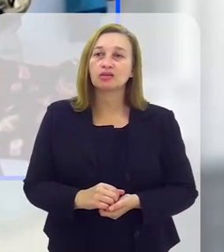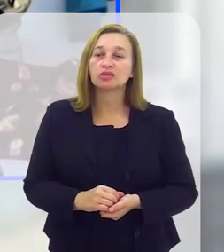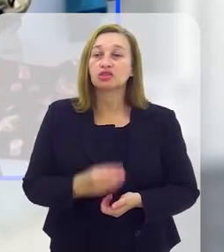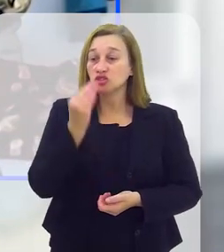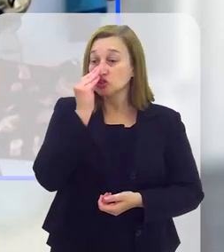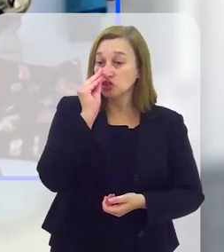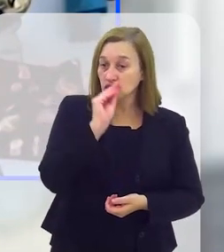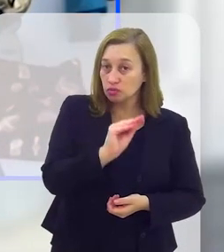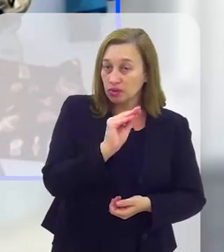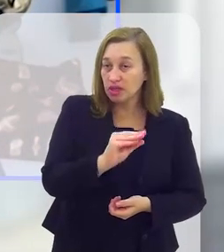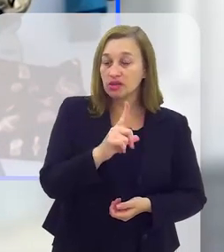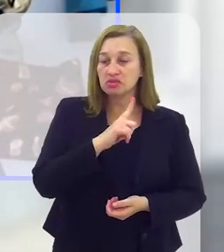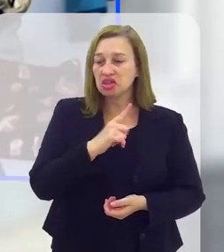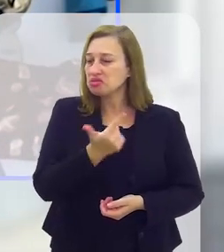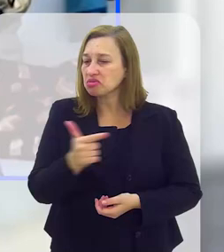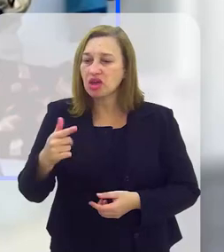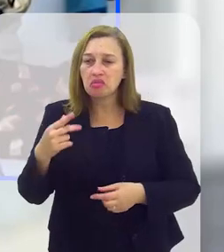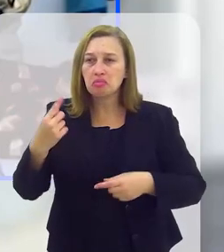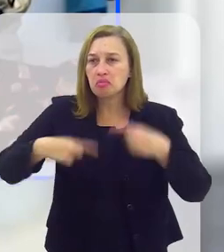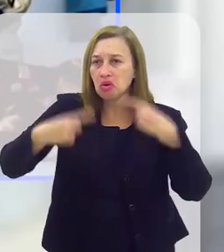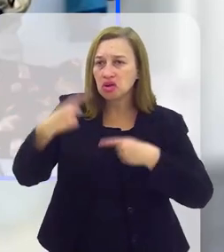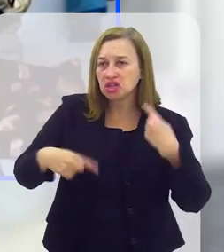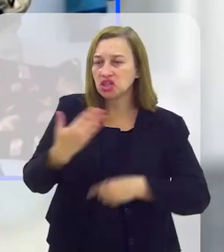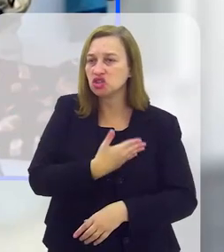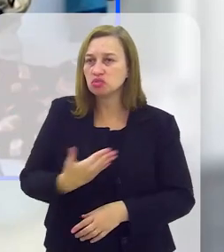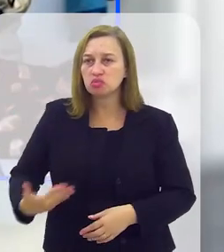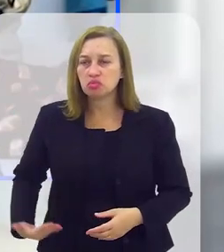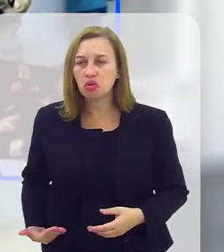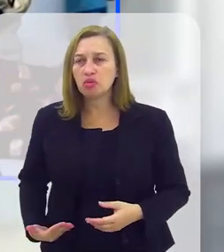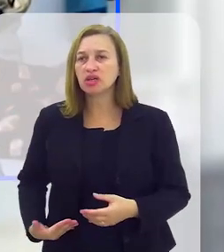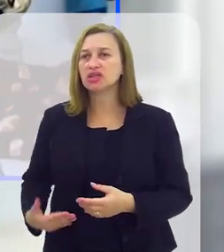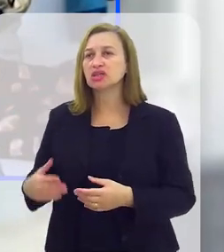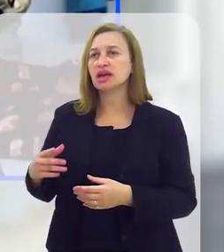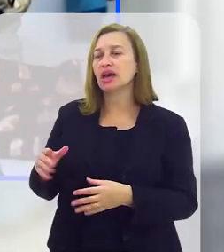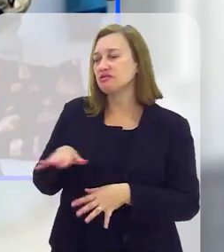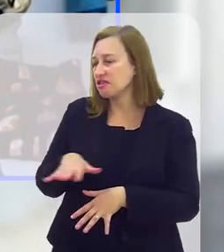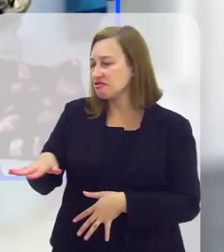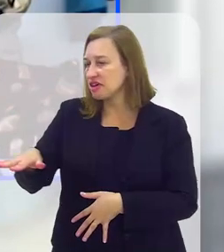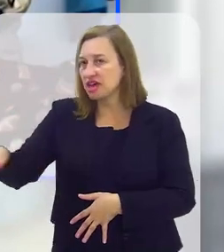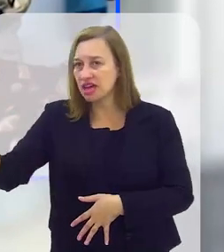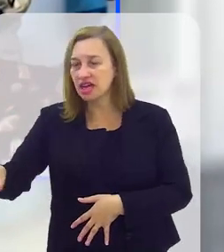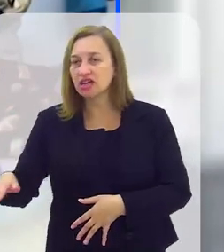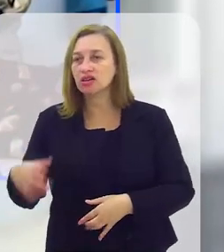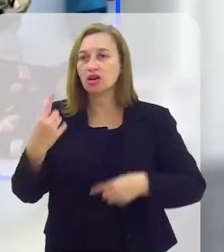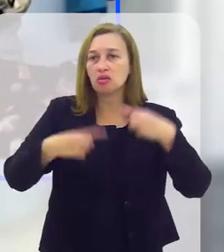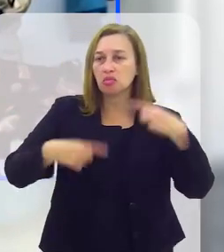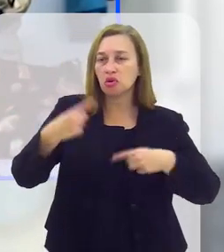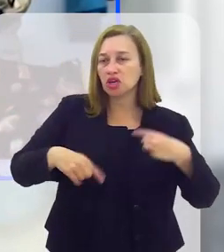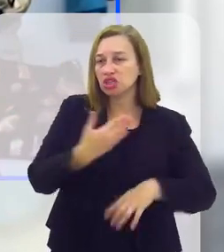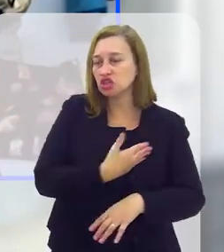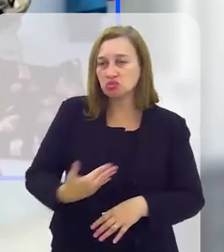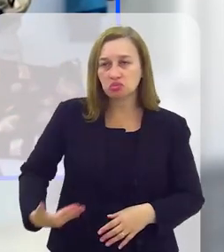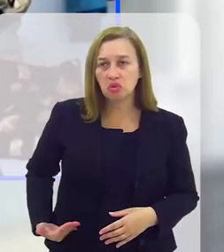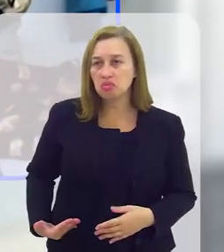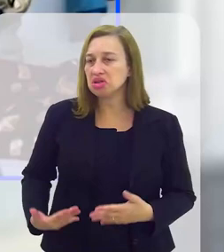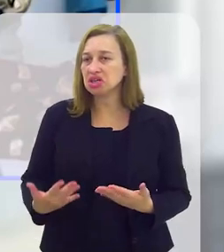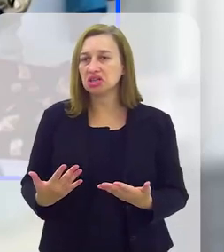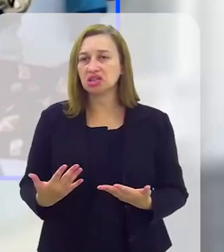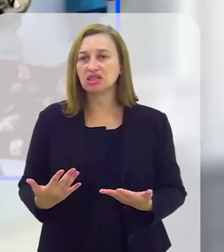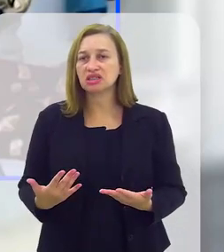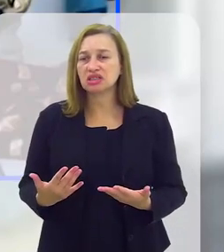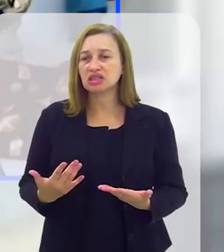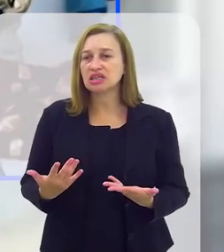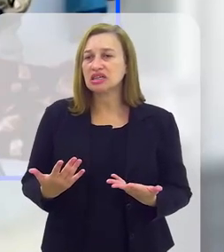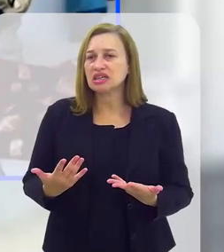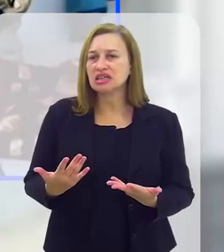Estado brasileiro trata essas pessoas com preconceito, não há políticas públicas na periferia, não há políticas públicas